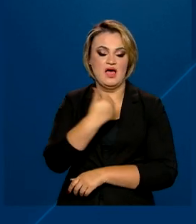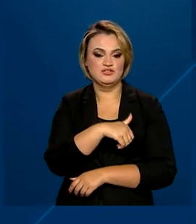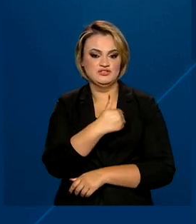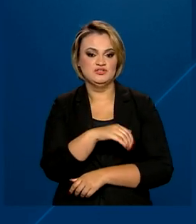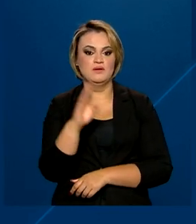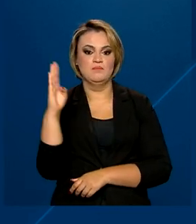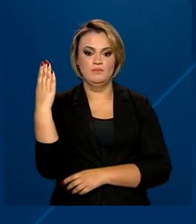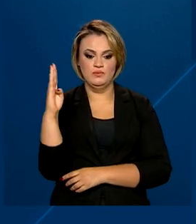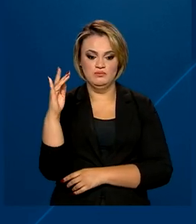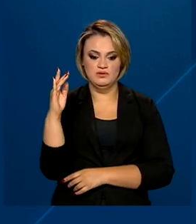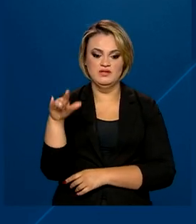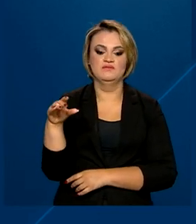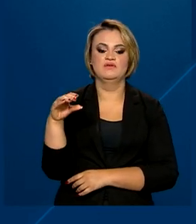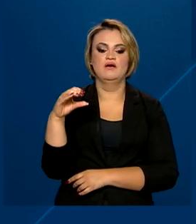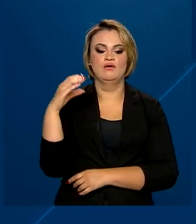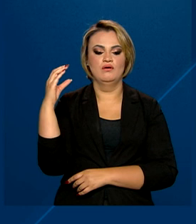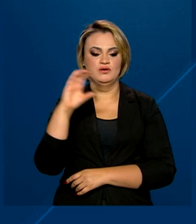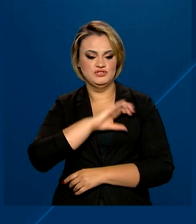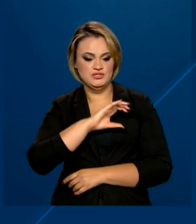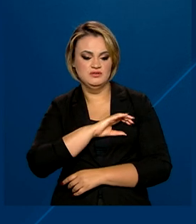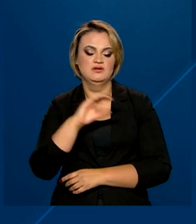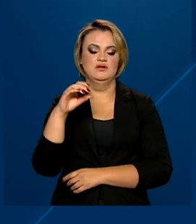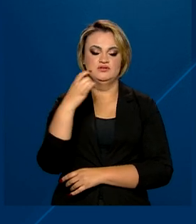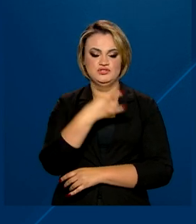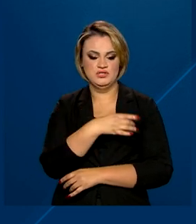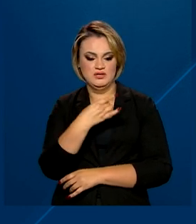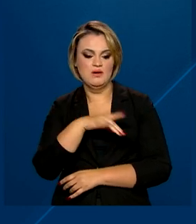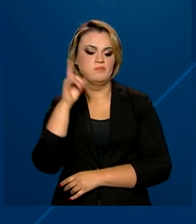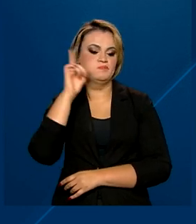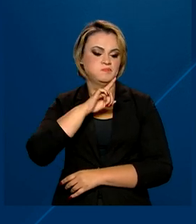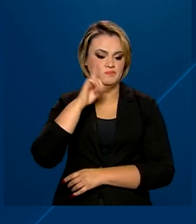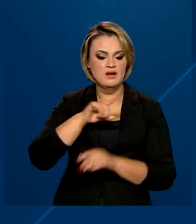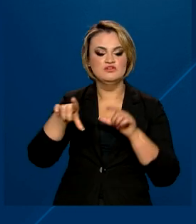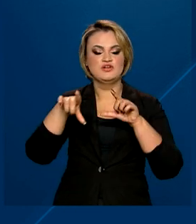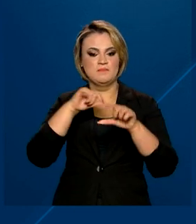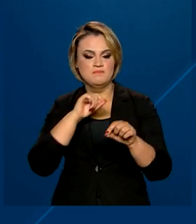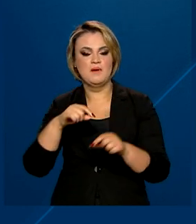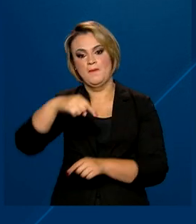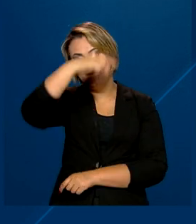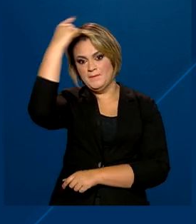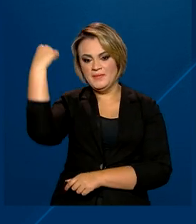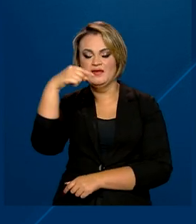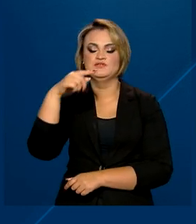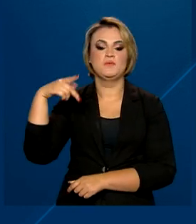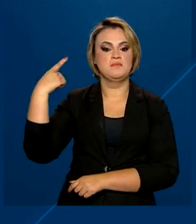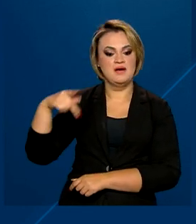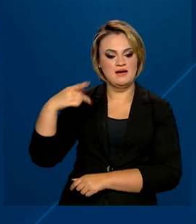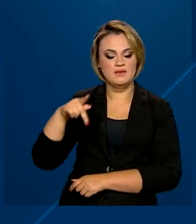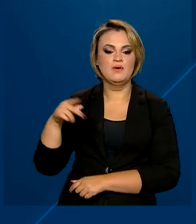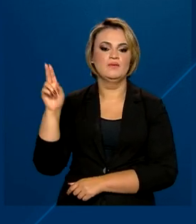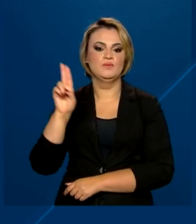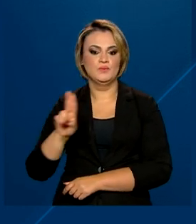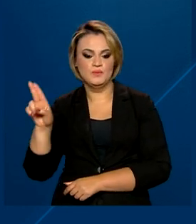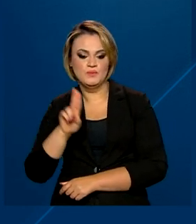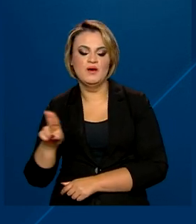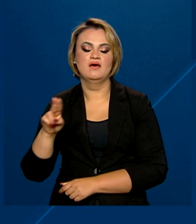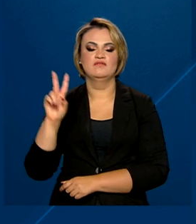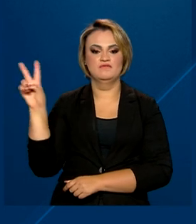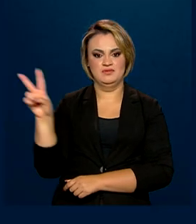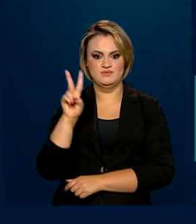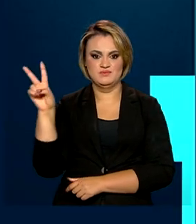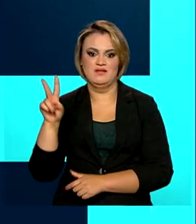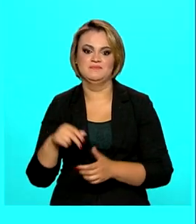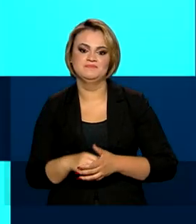Canadá, Chile, Colômbia, Estados Unidos, Japão, México, Paraguai, Uruguai e Venezuela.